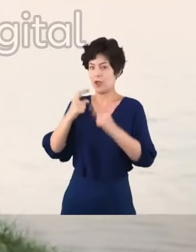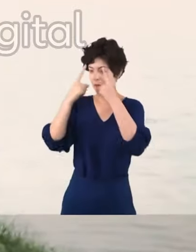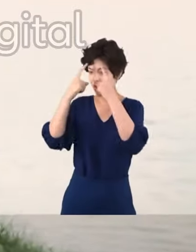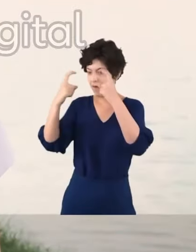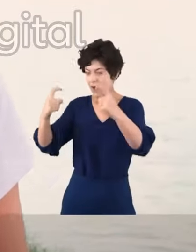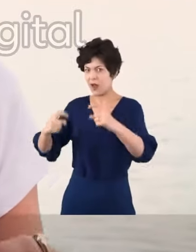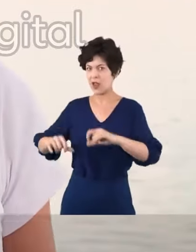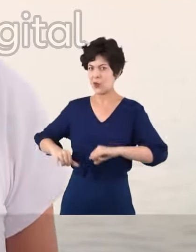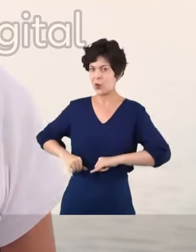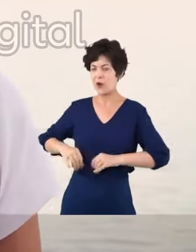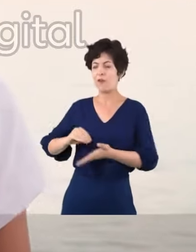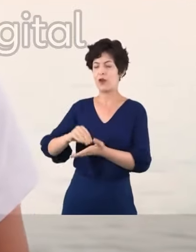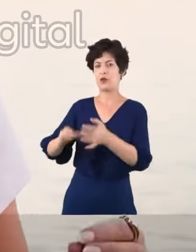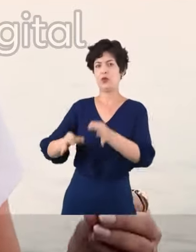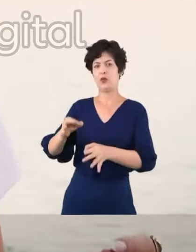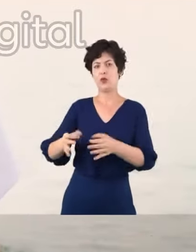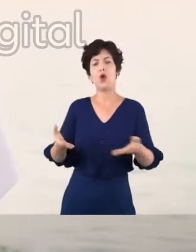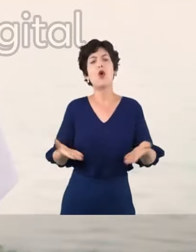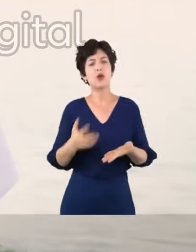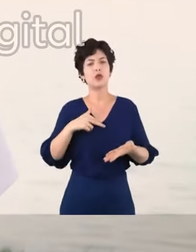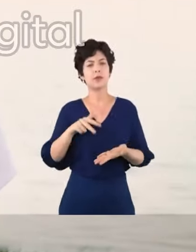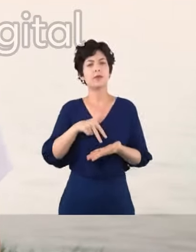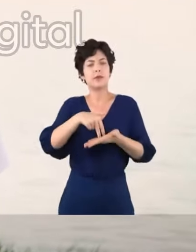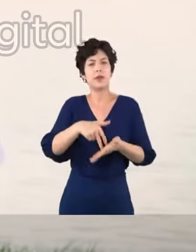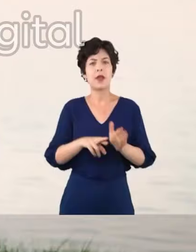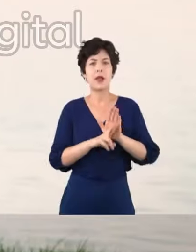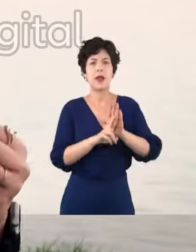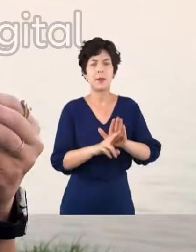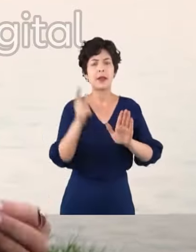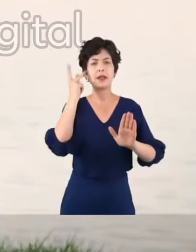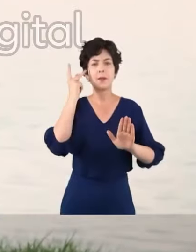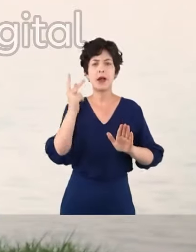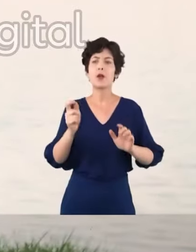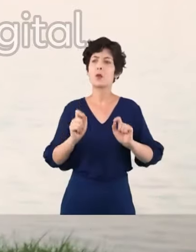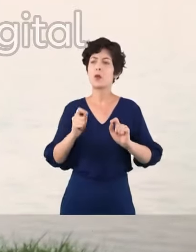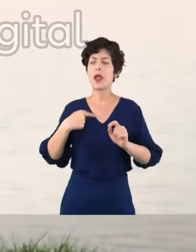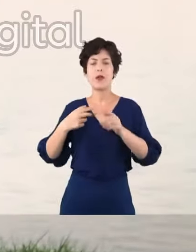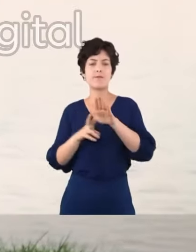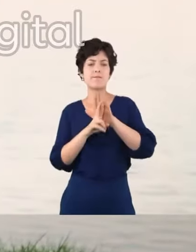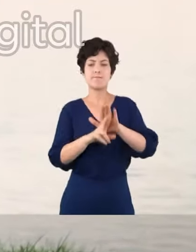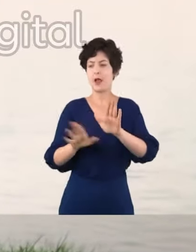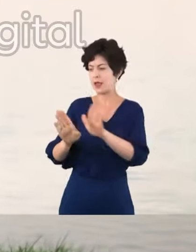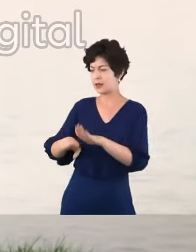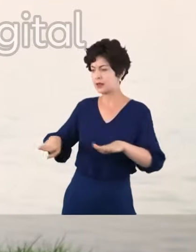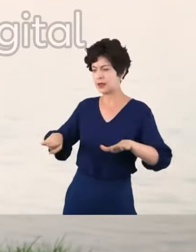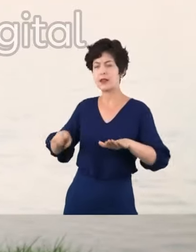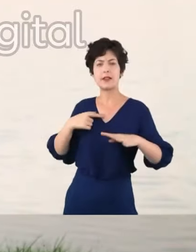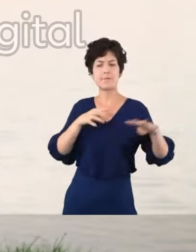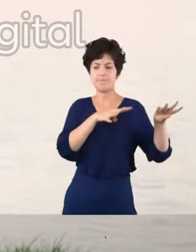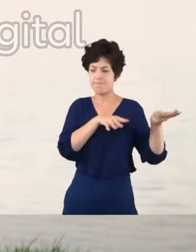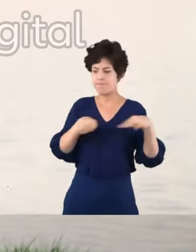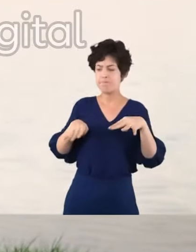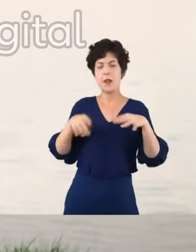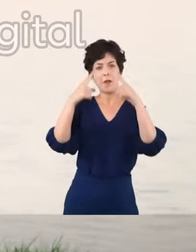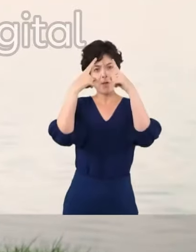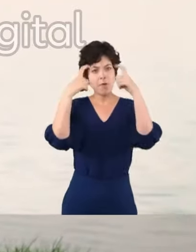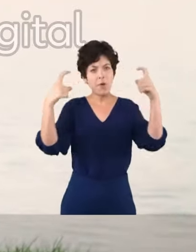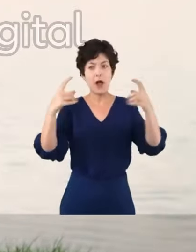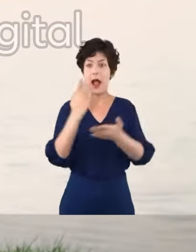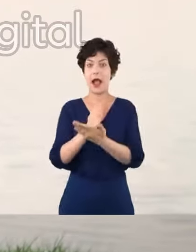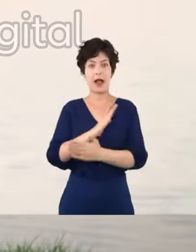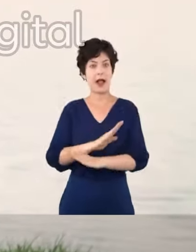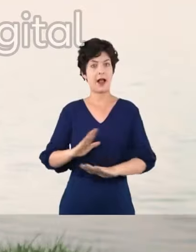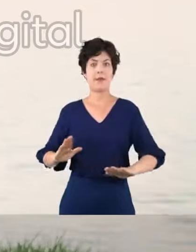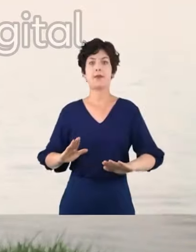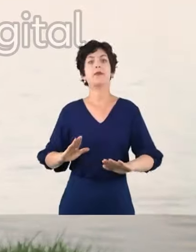da violência. Estou aqui hoje por uma São Paulo que possa ter voz, que essas crianças possam ser vistas e que essa violência